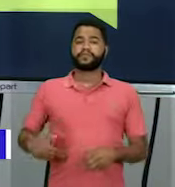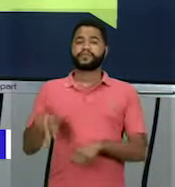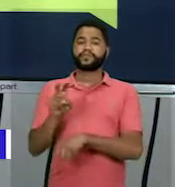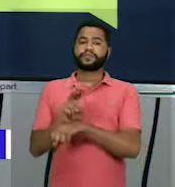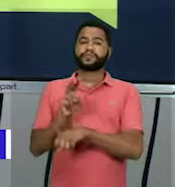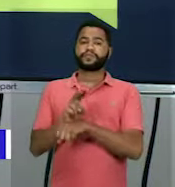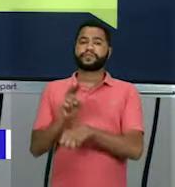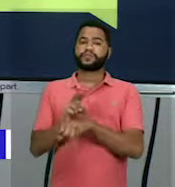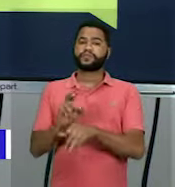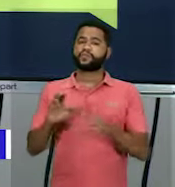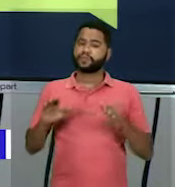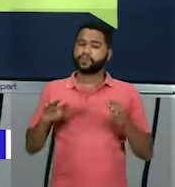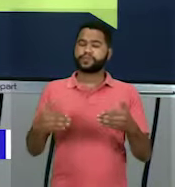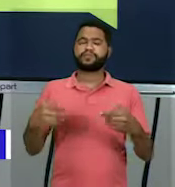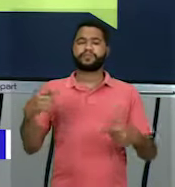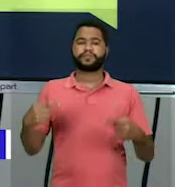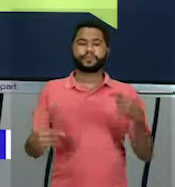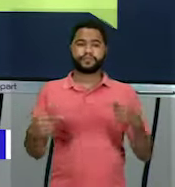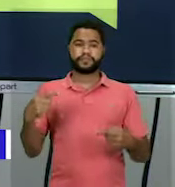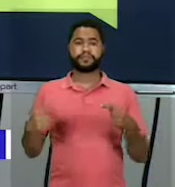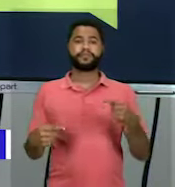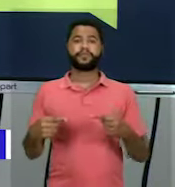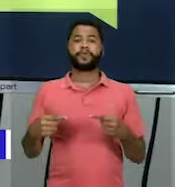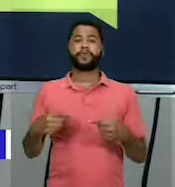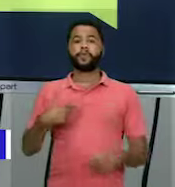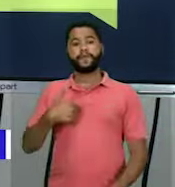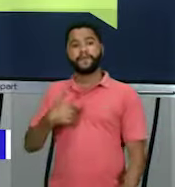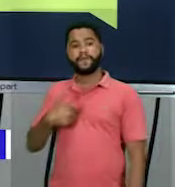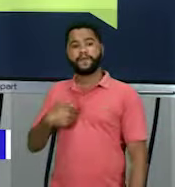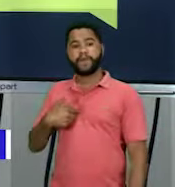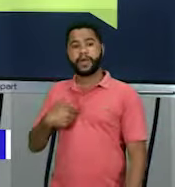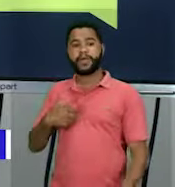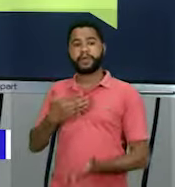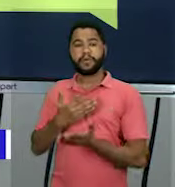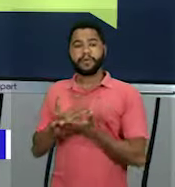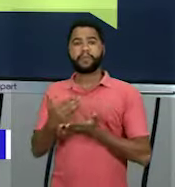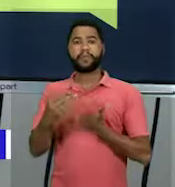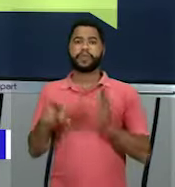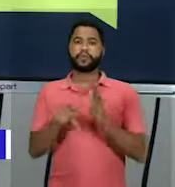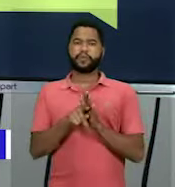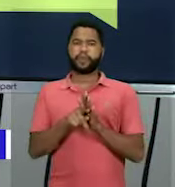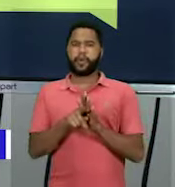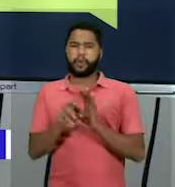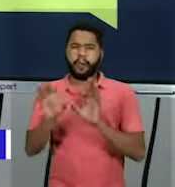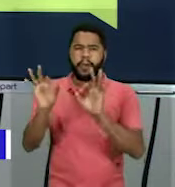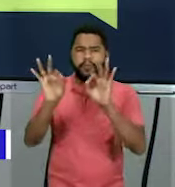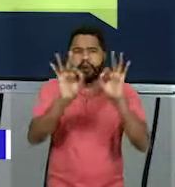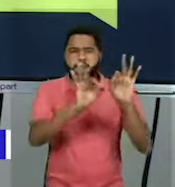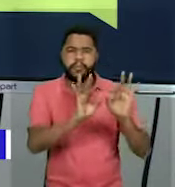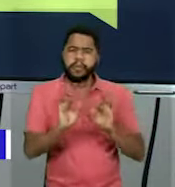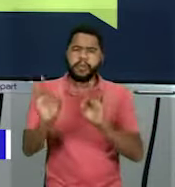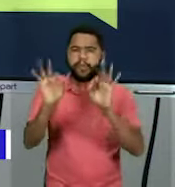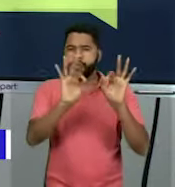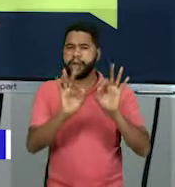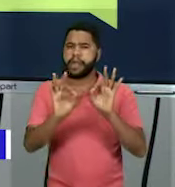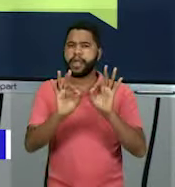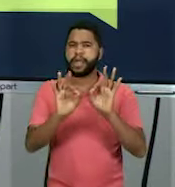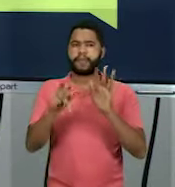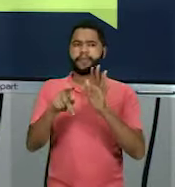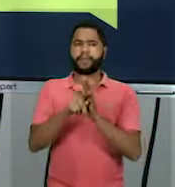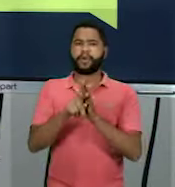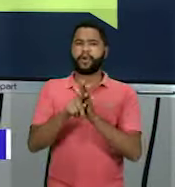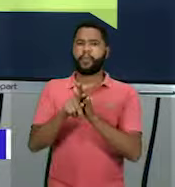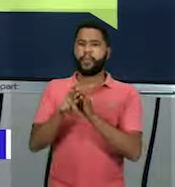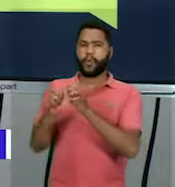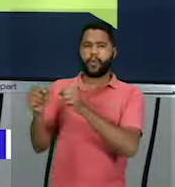centralismo político, onde Vargas vai começar, inclusive, mexendo algumas pecinhas importantes, destituindo do